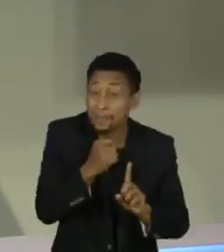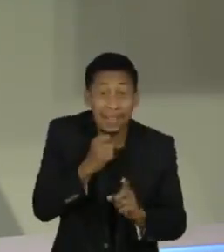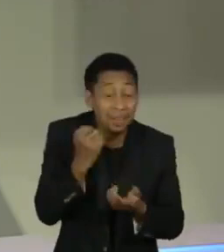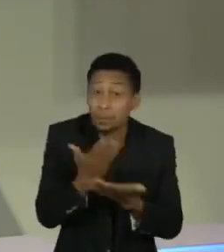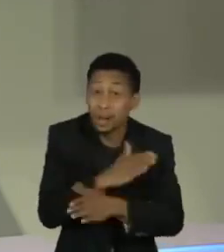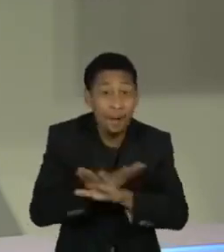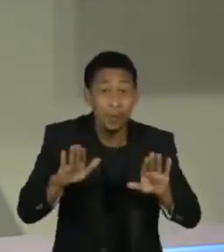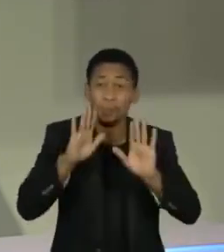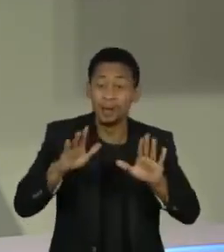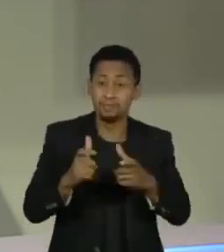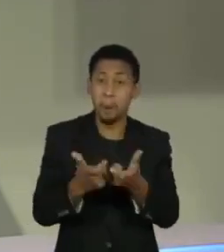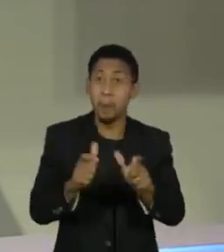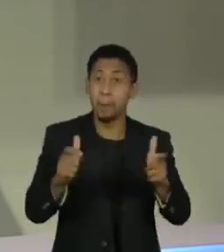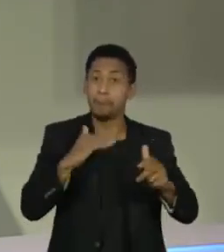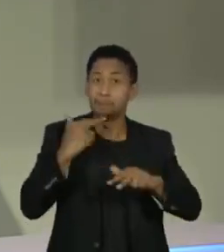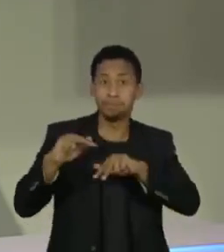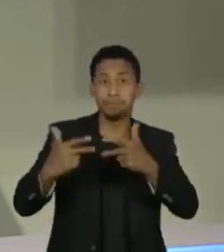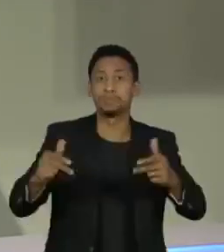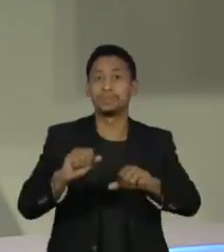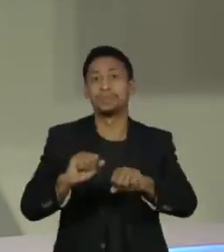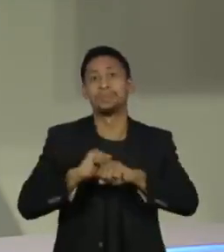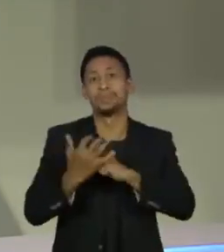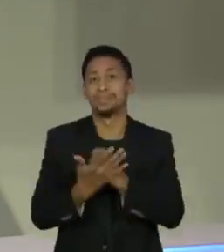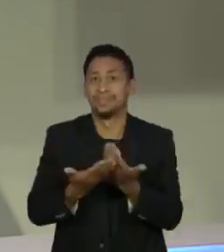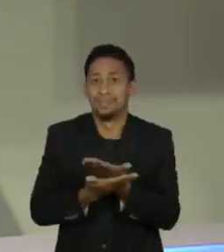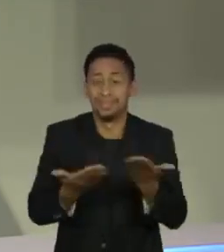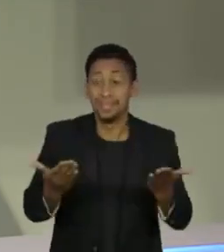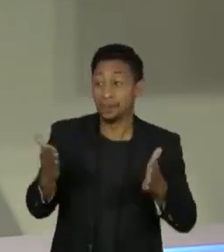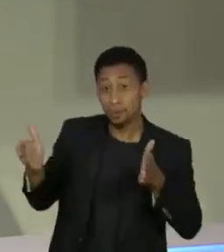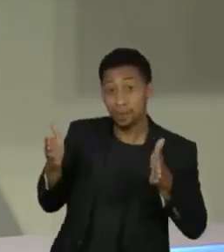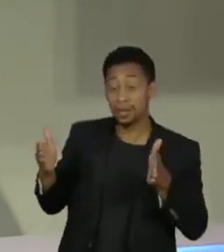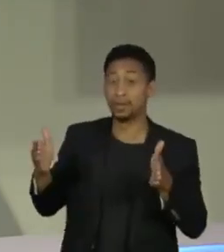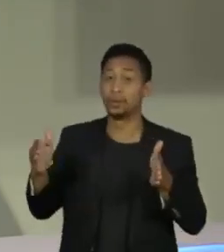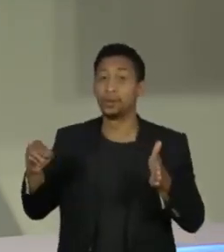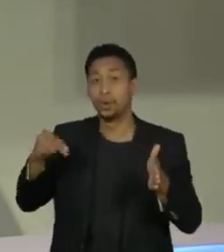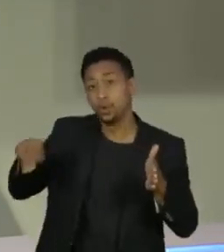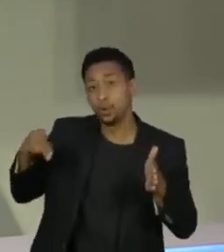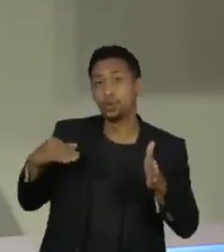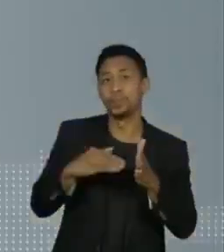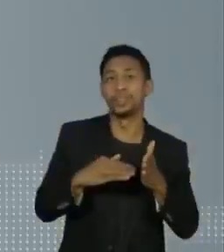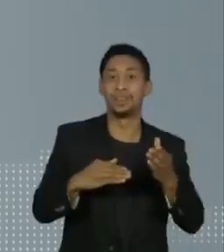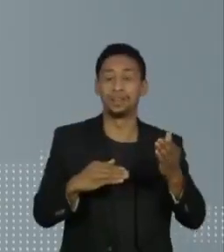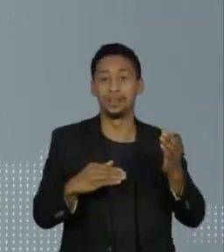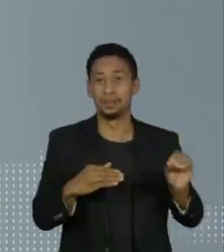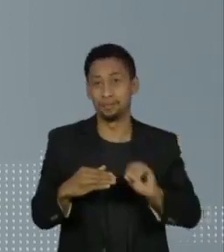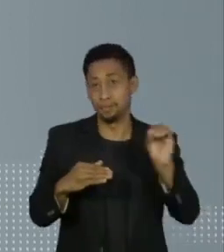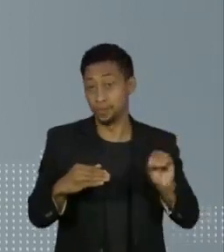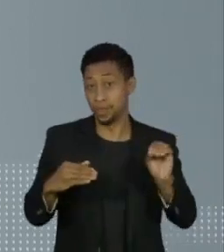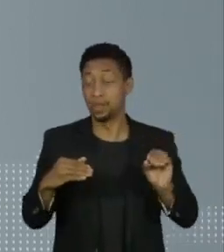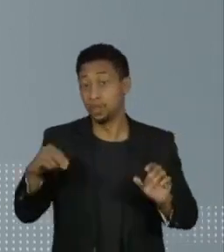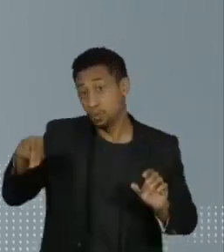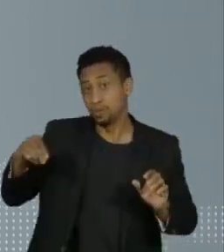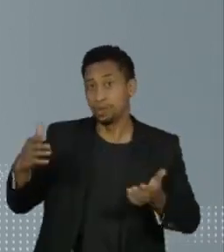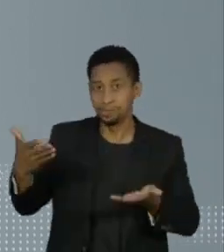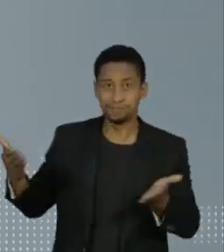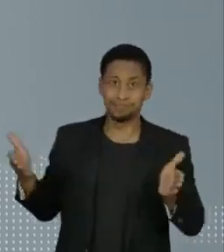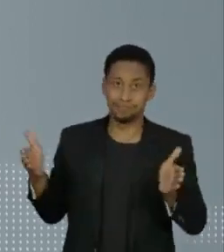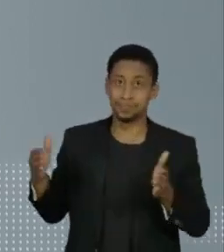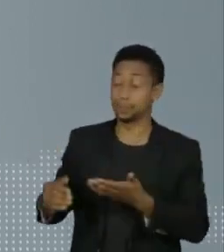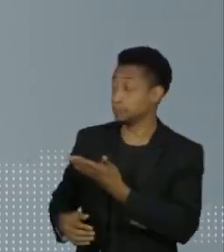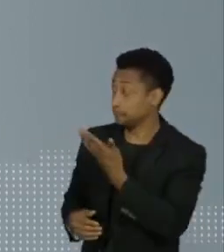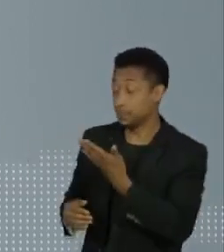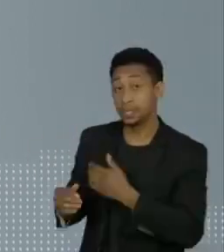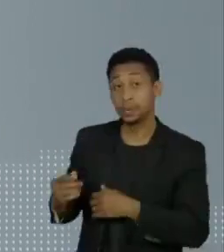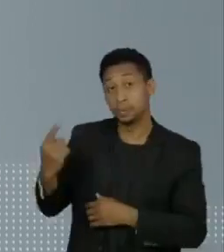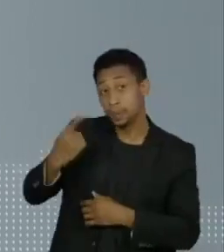mortes por Covid-19 do que as registradas em outubro e novembro em todo o país. Do dia 1º de dezembro